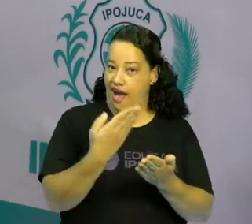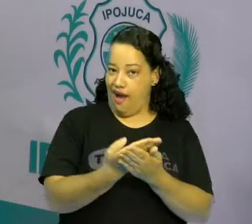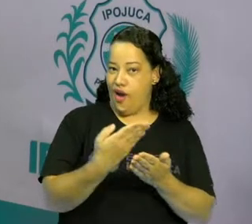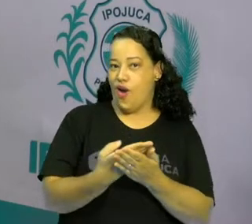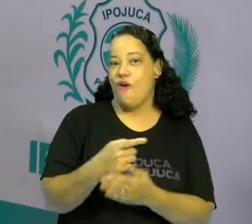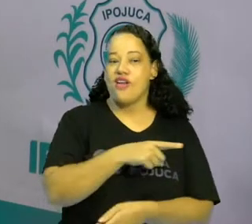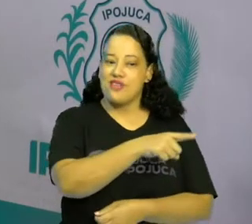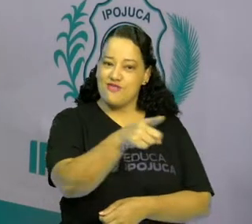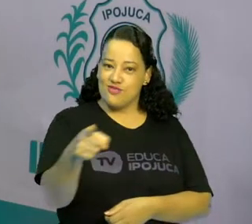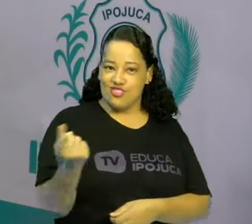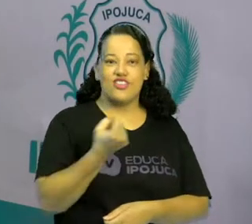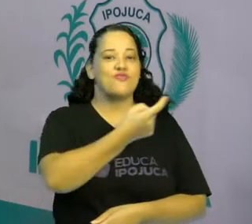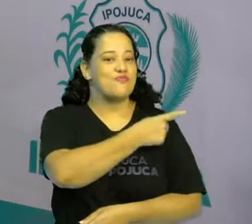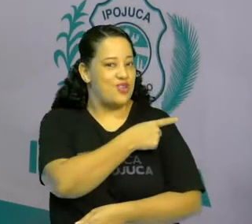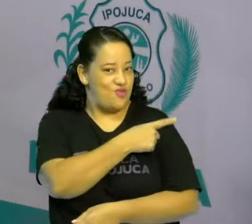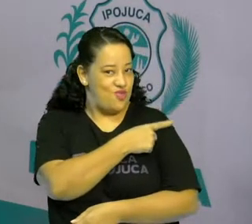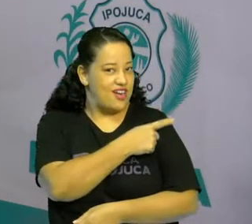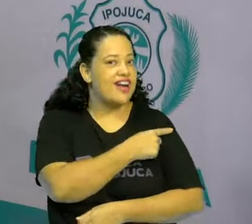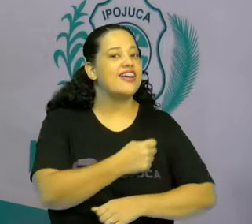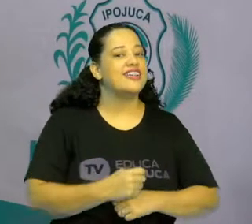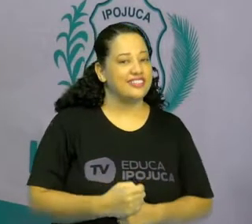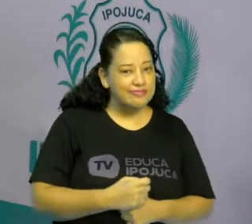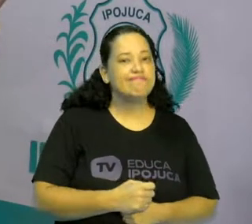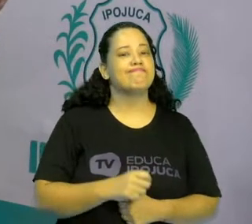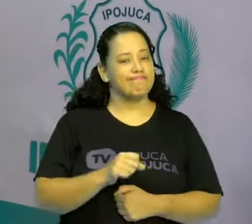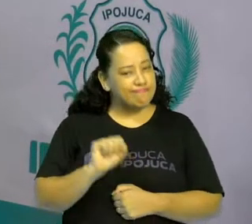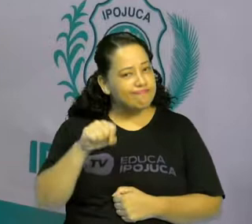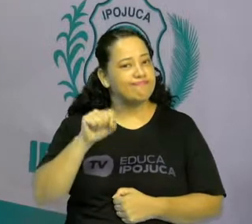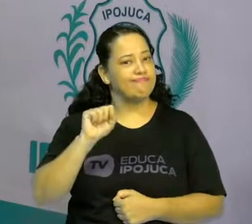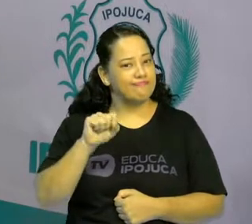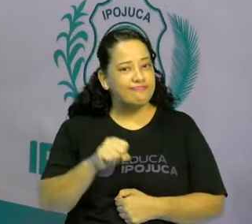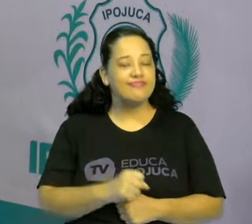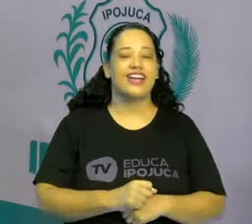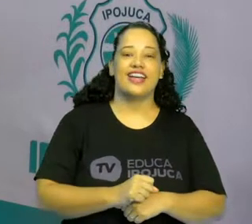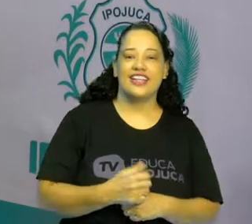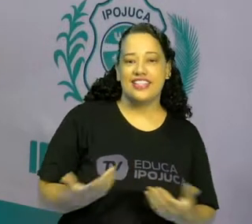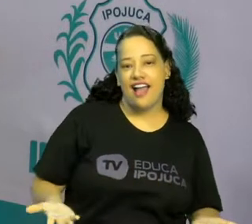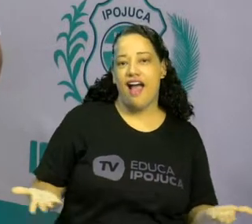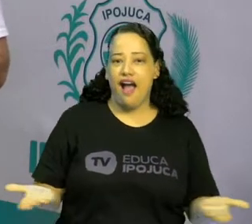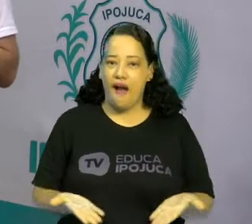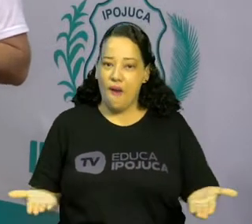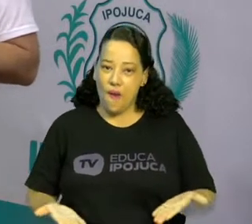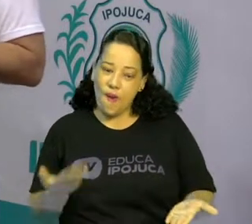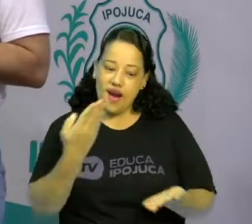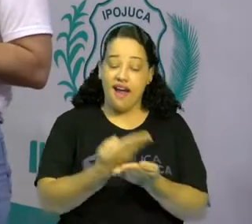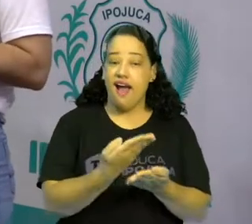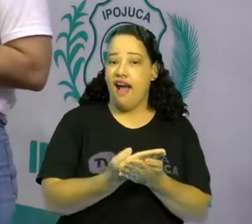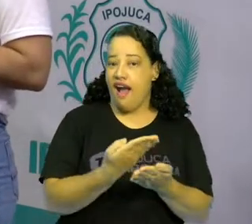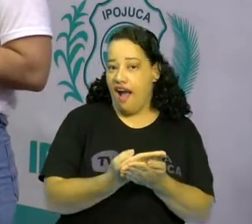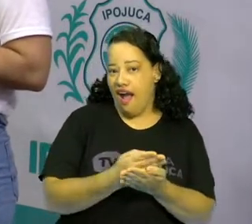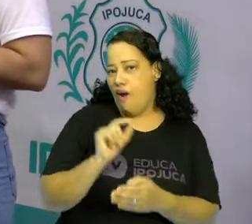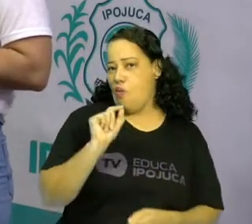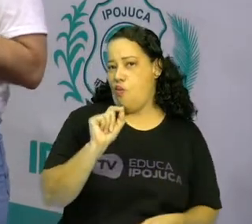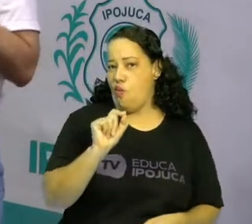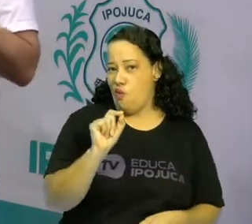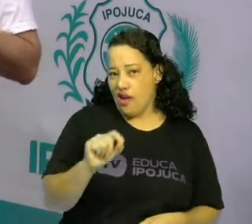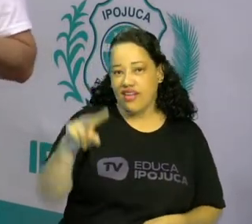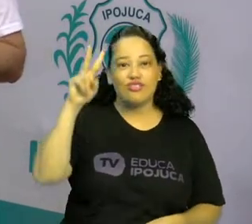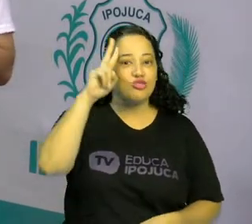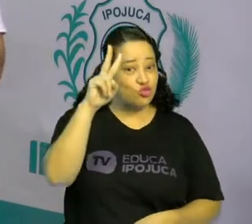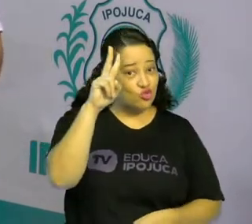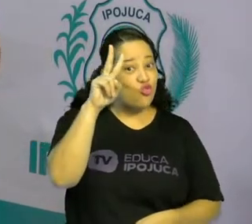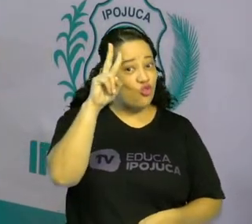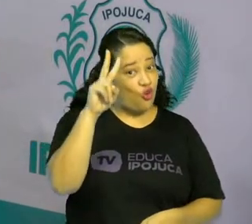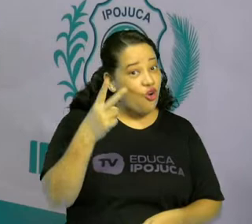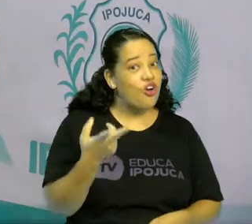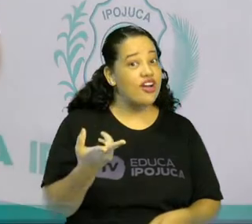para o primeiro ano. Isso mesmo! E a nossa aula agora será de história e